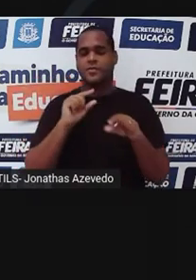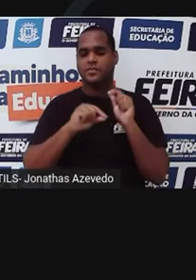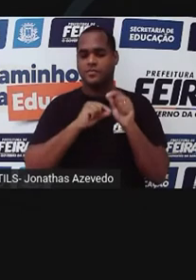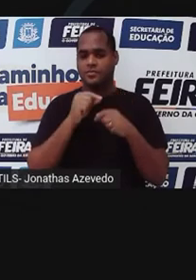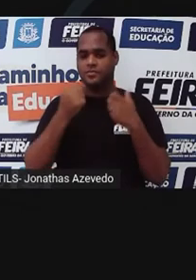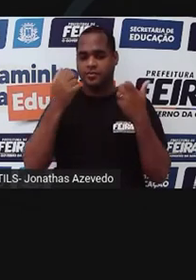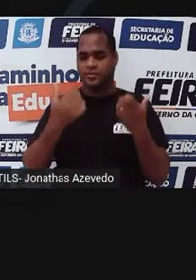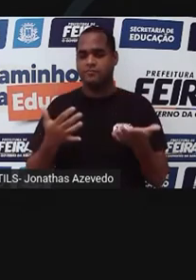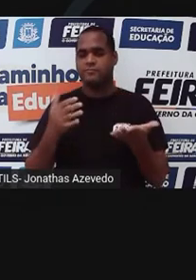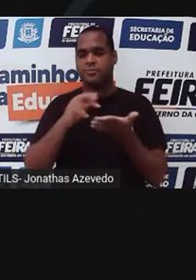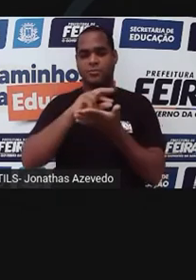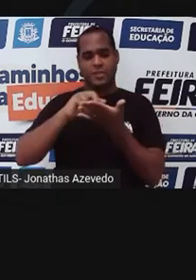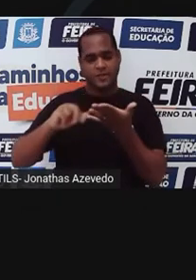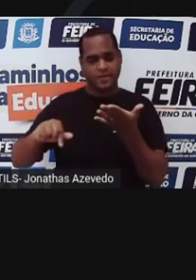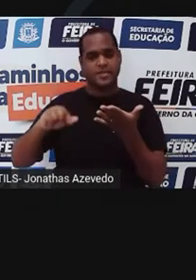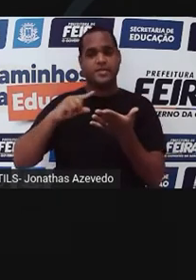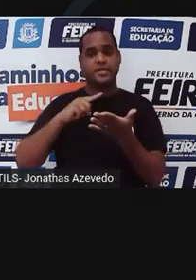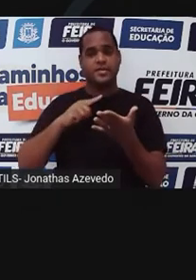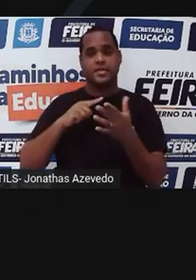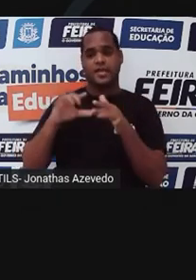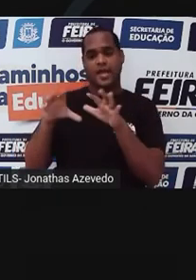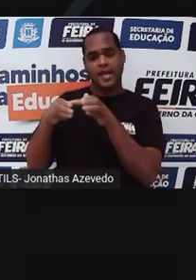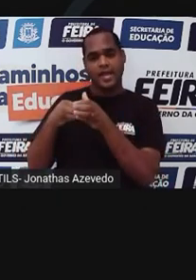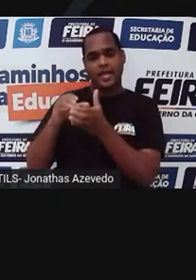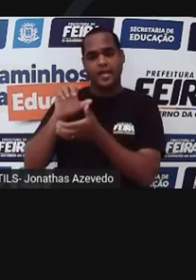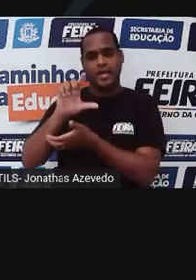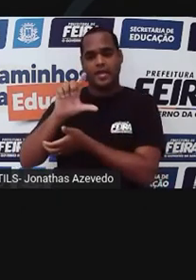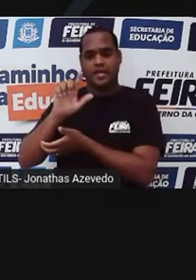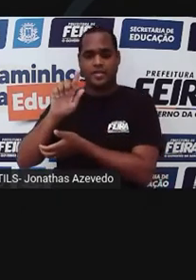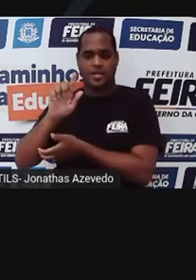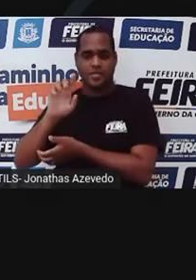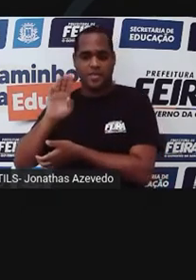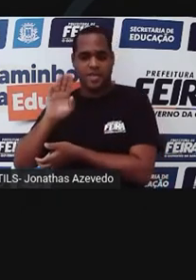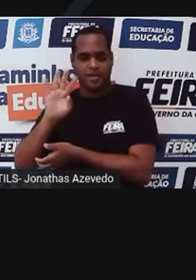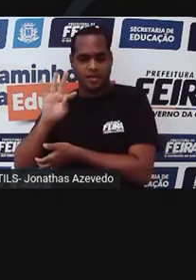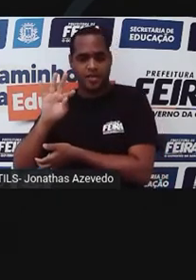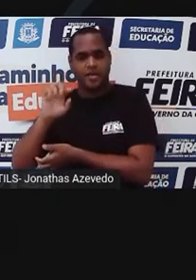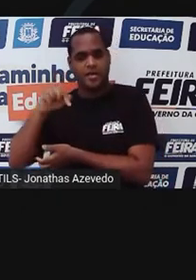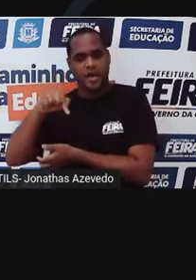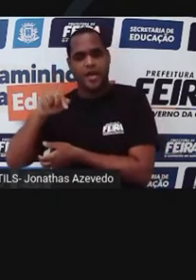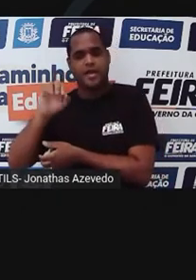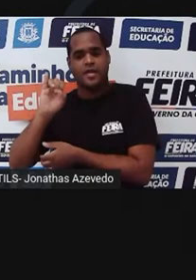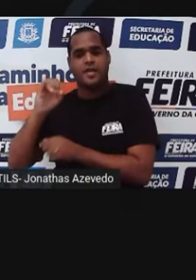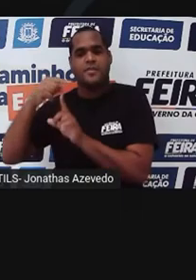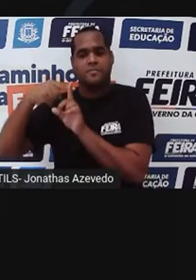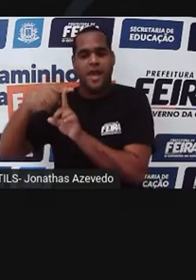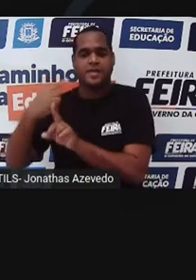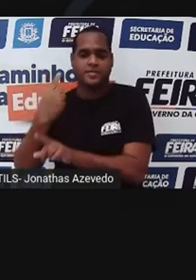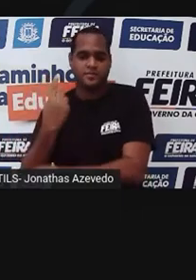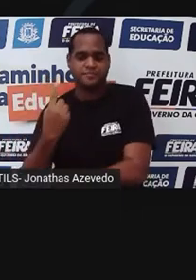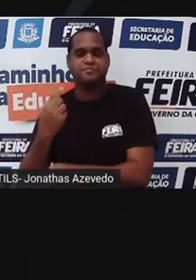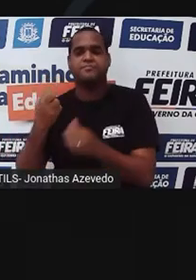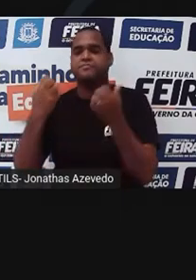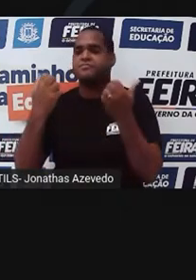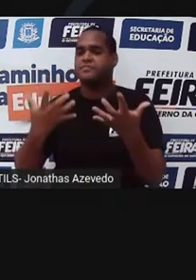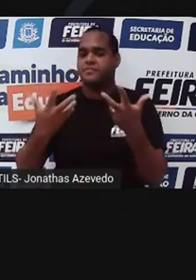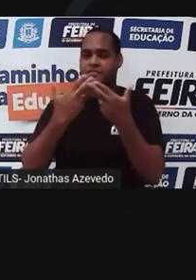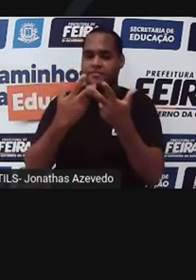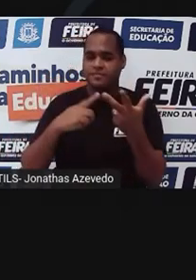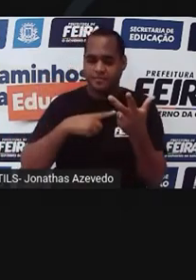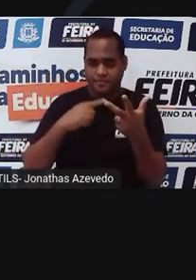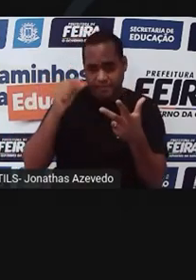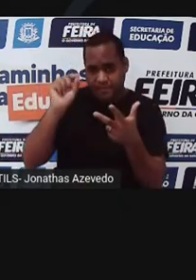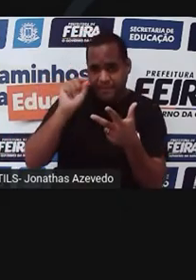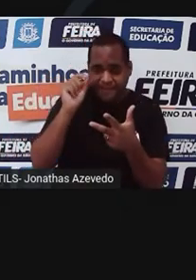disseminado nas comunidades gays das principais cidades americanas. Rapidamente se